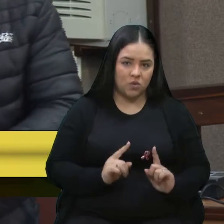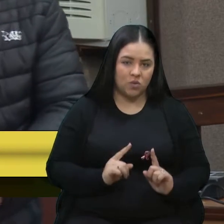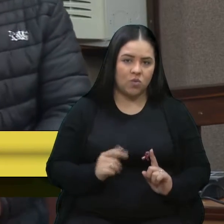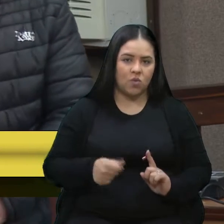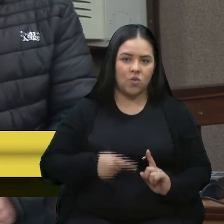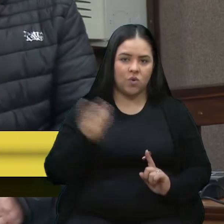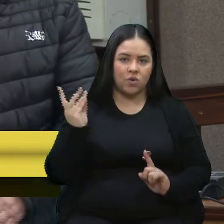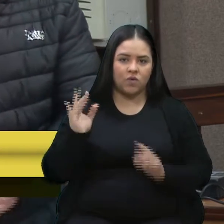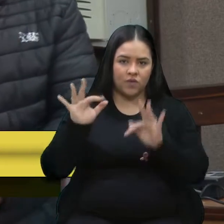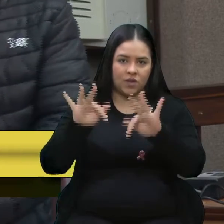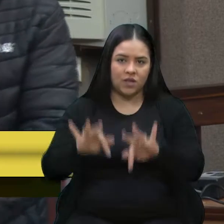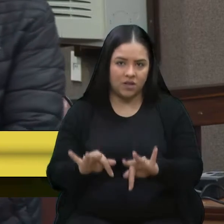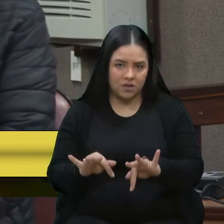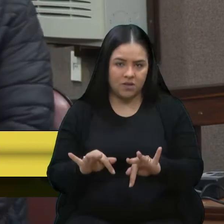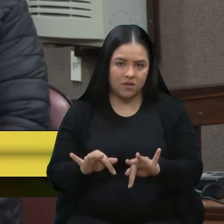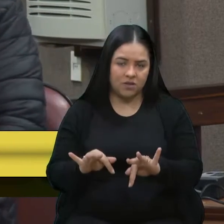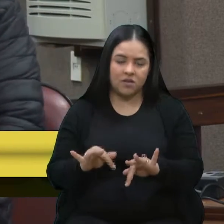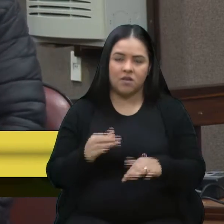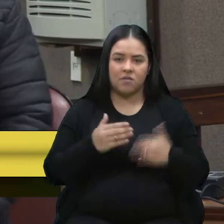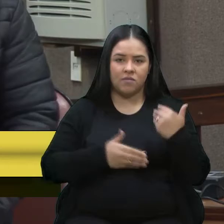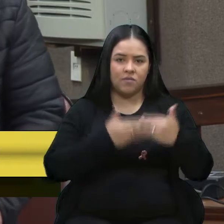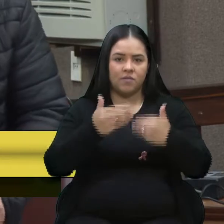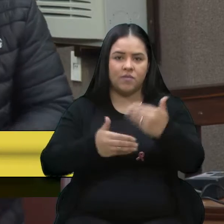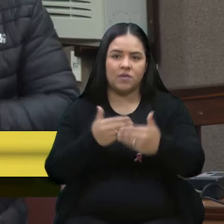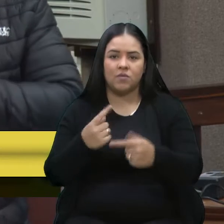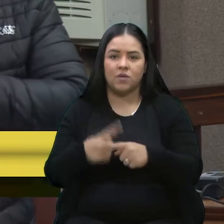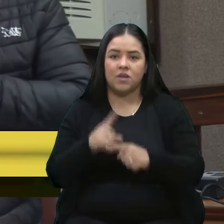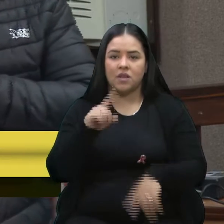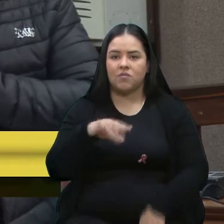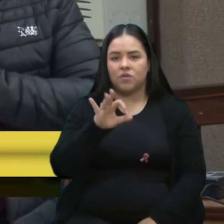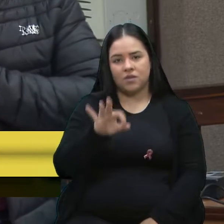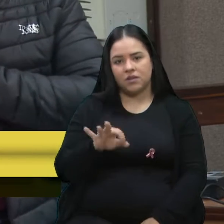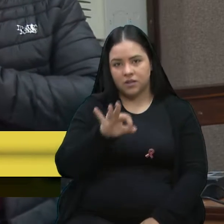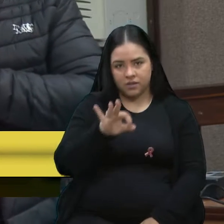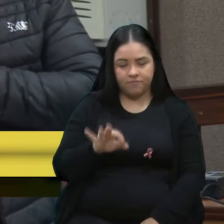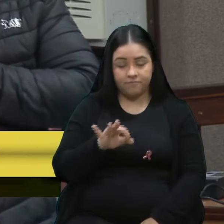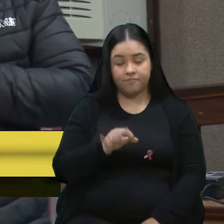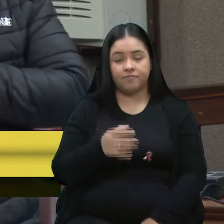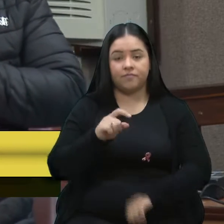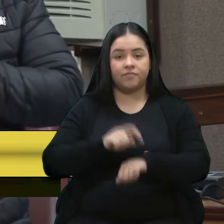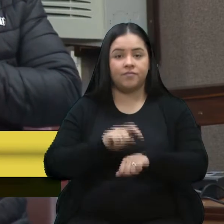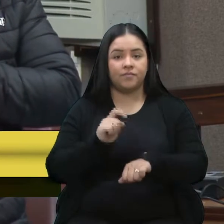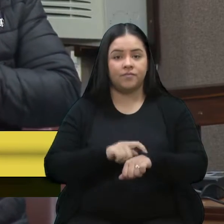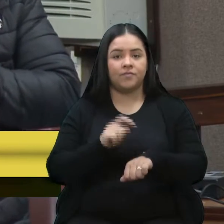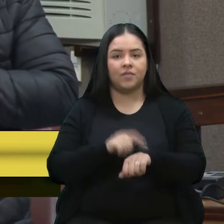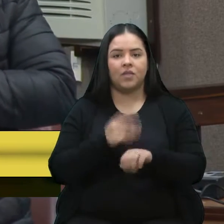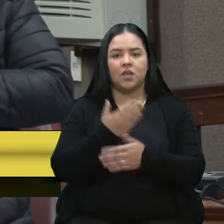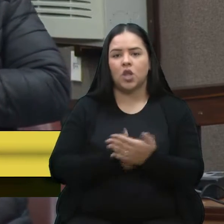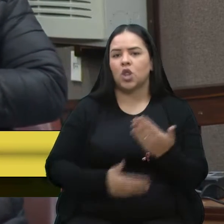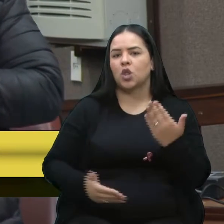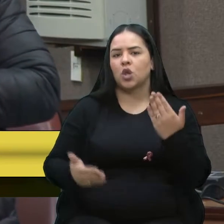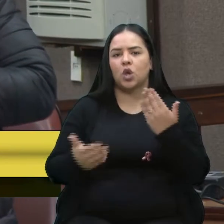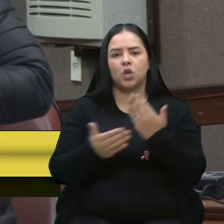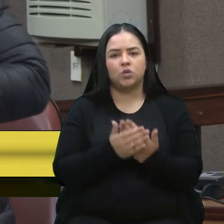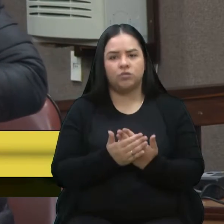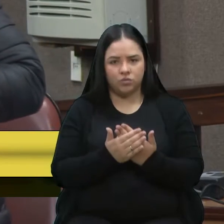final. E assim por diante, porque é por porcentagem. Então, momento, todos e qualquer